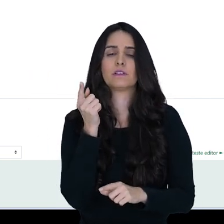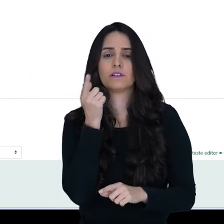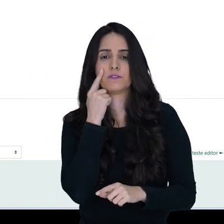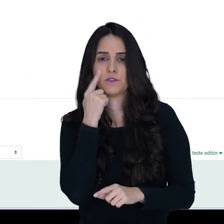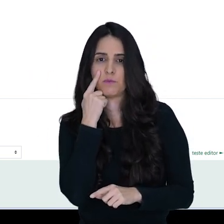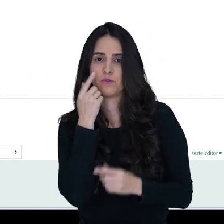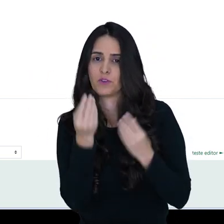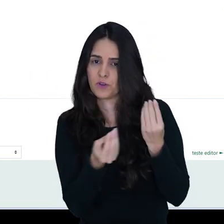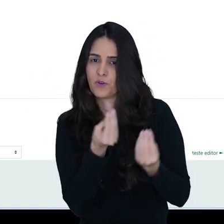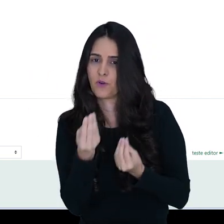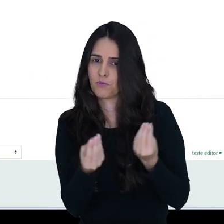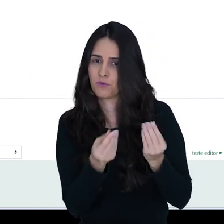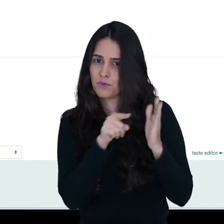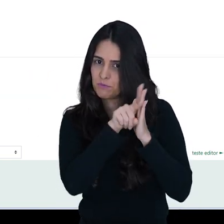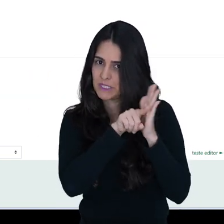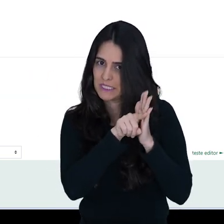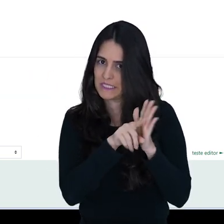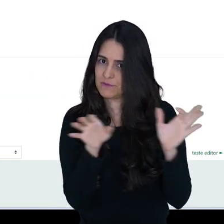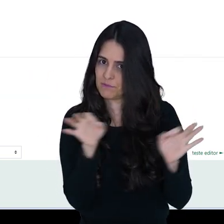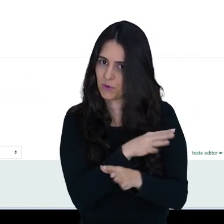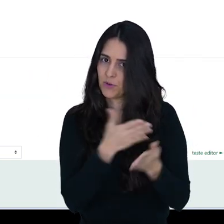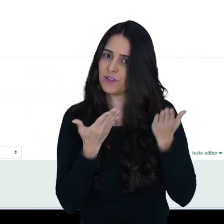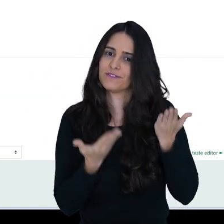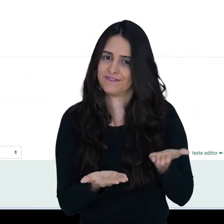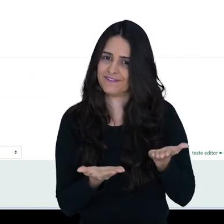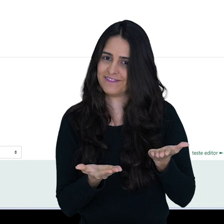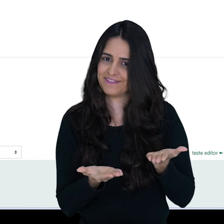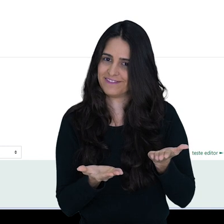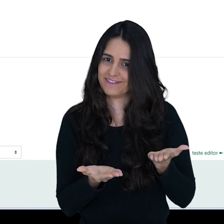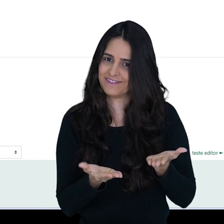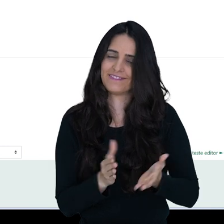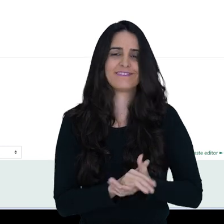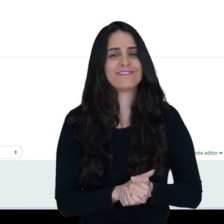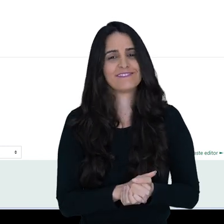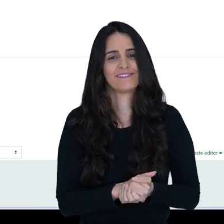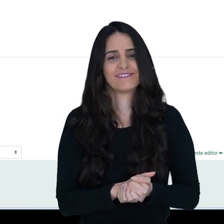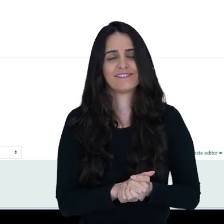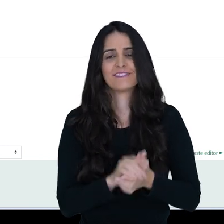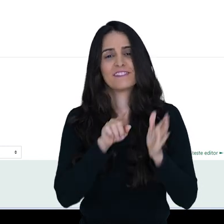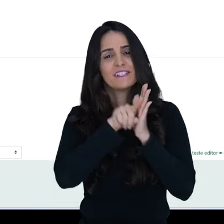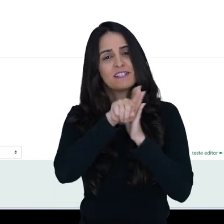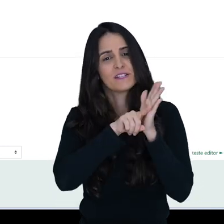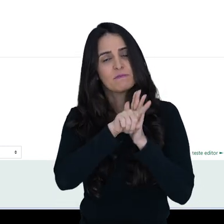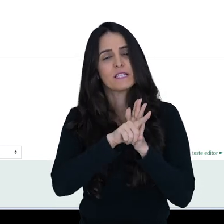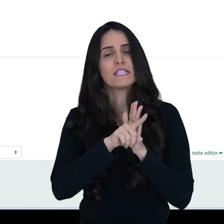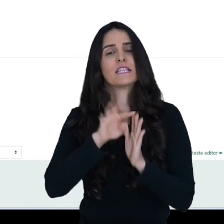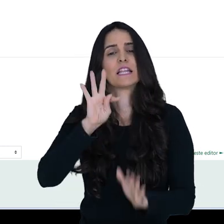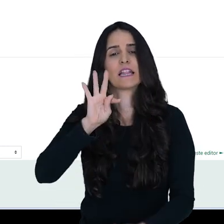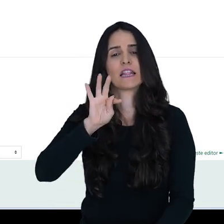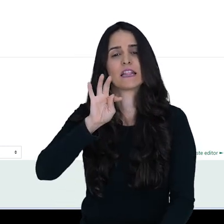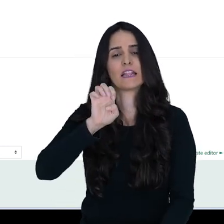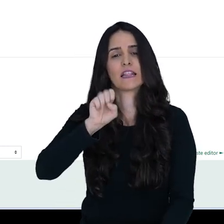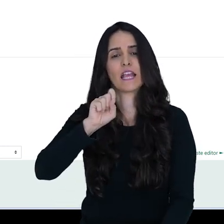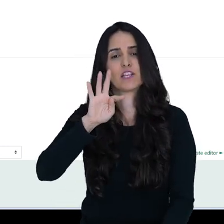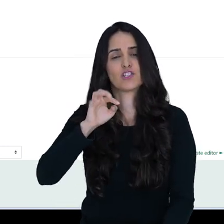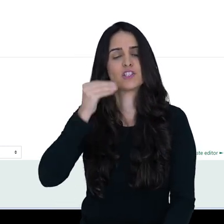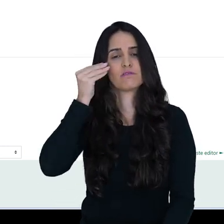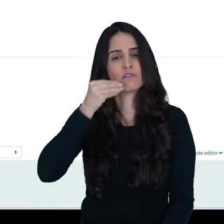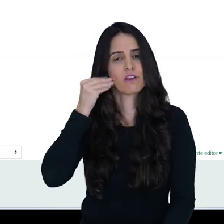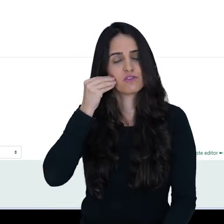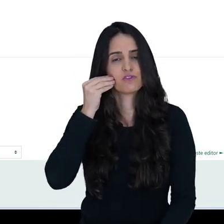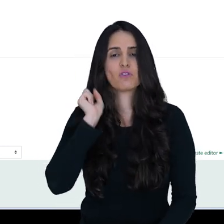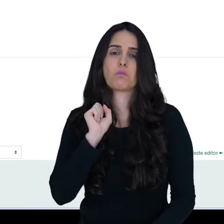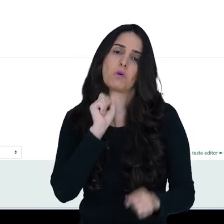questões. Vamos ver a nossa pesquisa como ficou aqui? Então, aqui está a pesquisa. Está pesquisa teste.